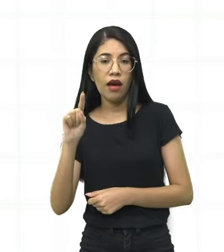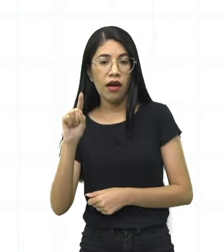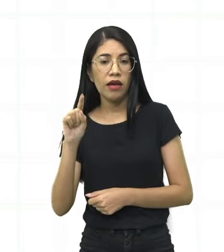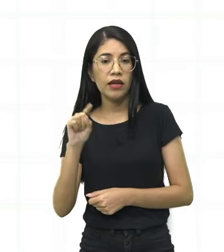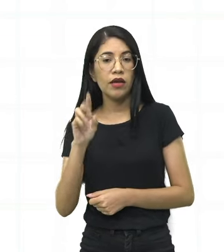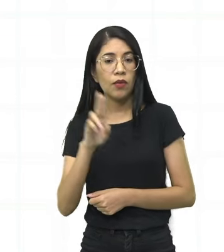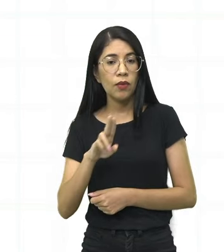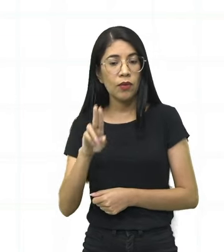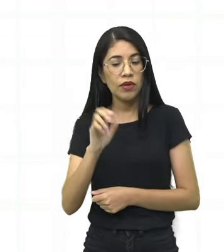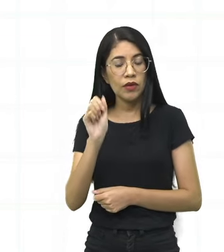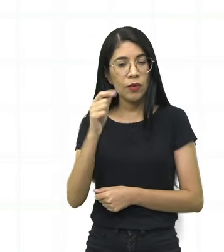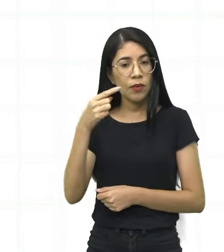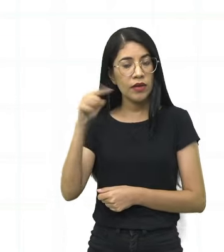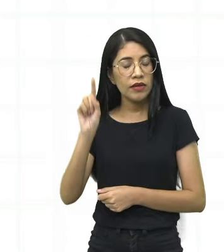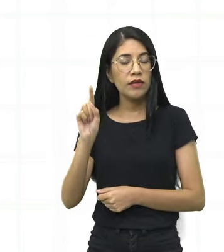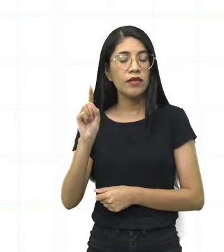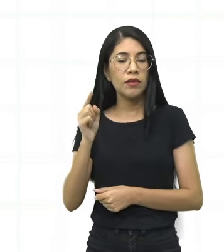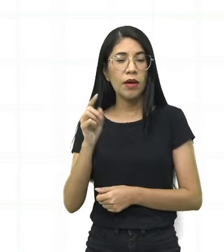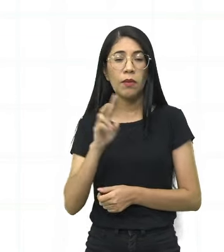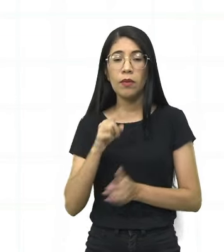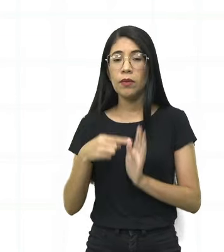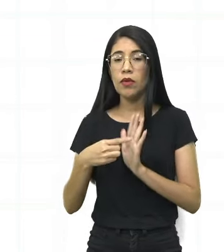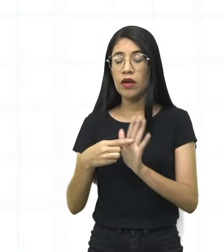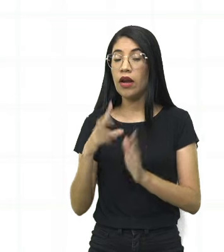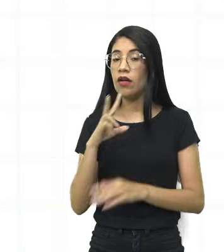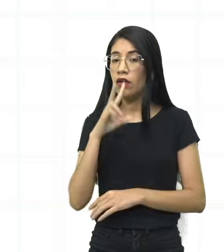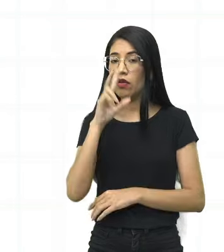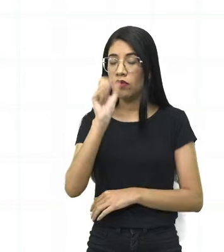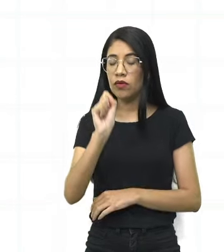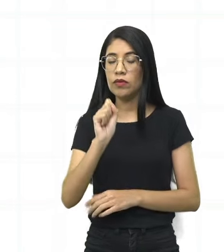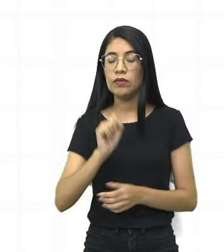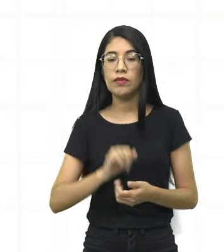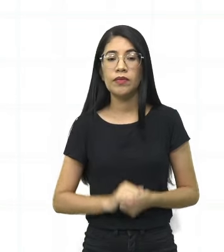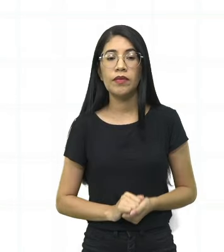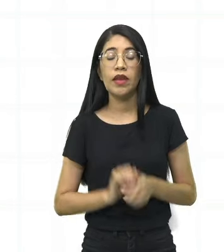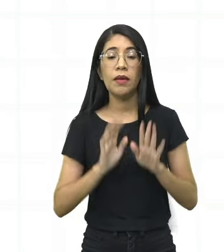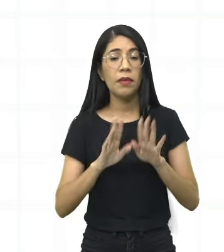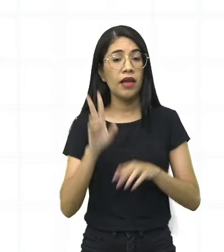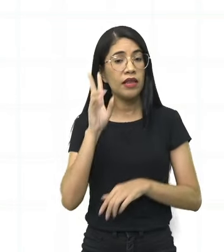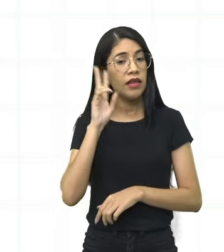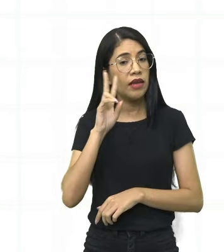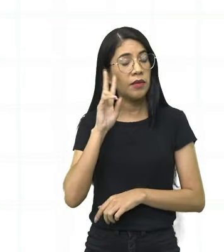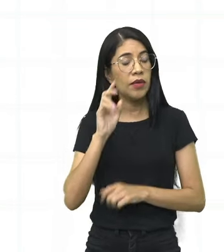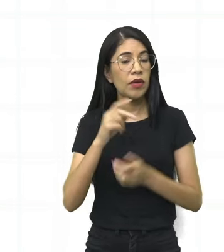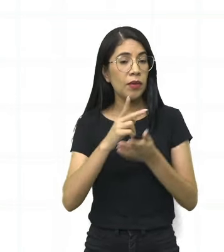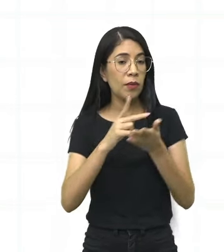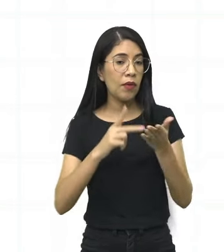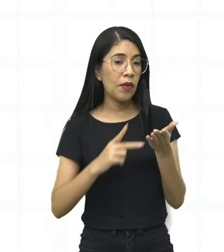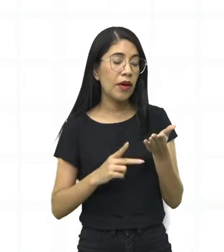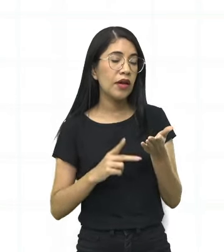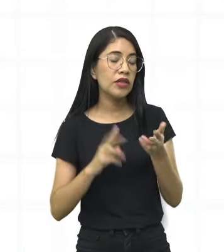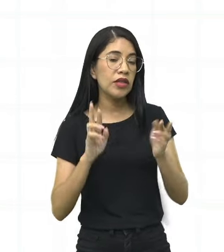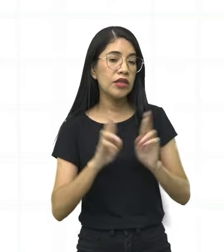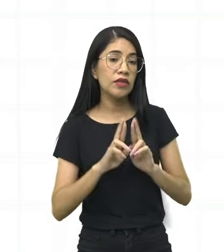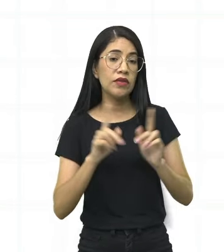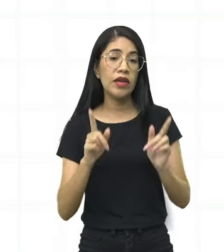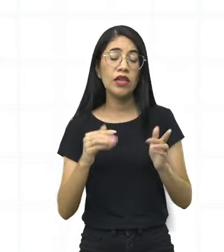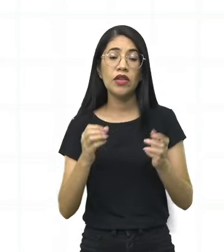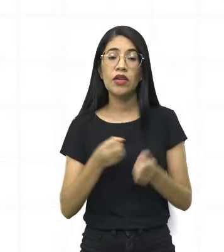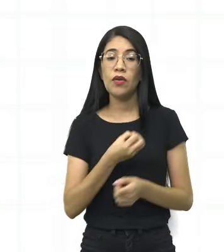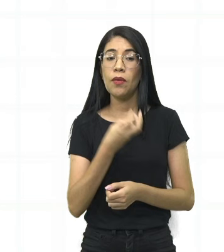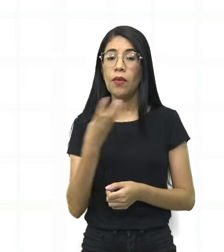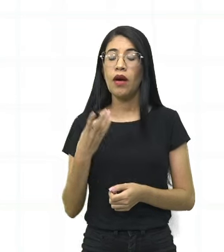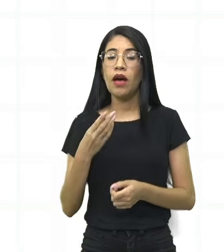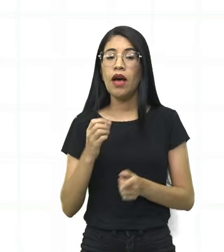o acento aí pra indicar a tonicidade. Então, conta aqui. Lembrando que a sílaba poética, nós vamos contar até